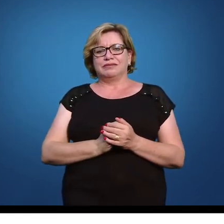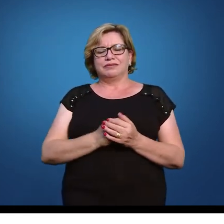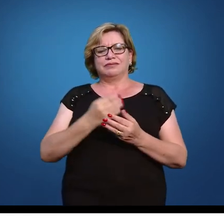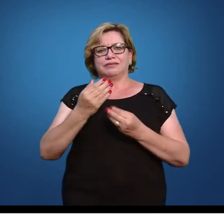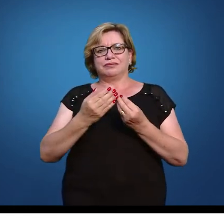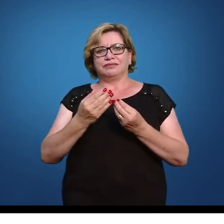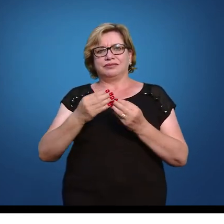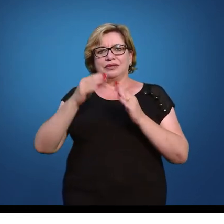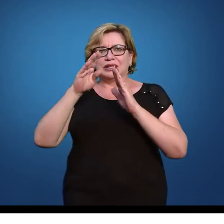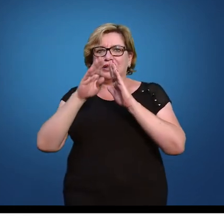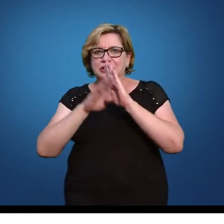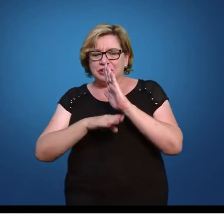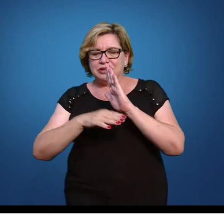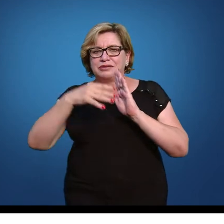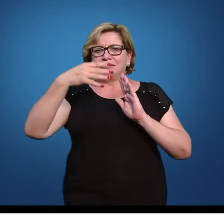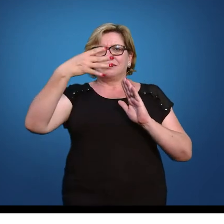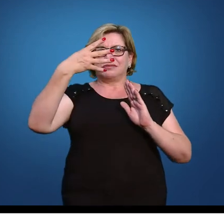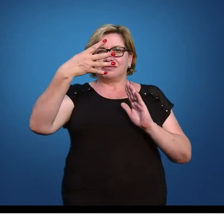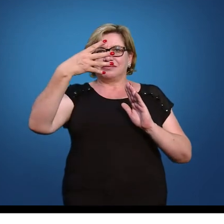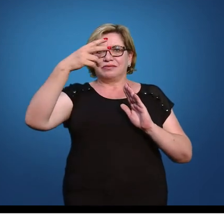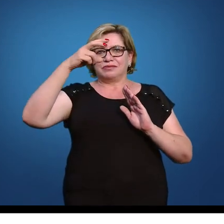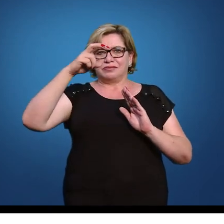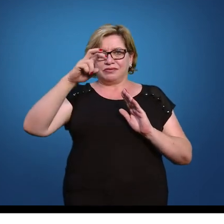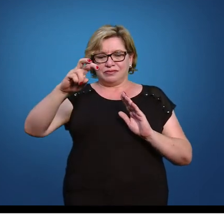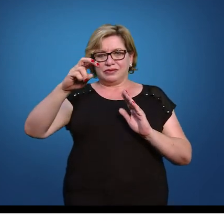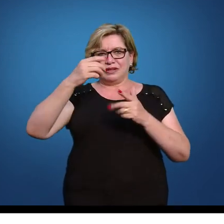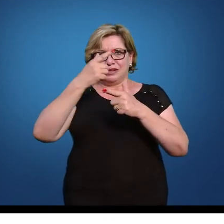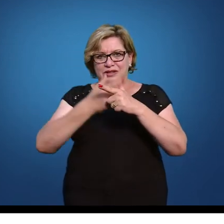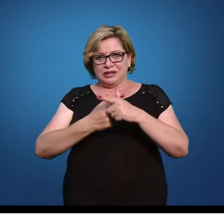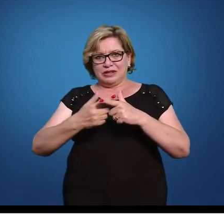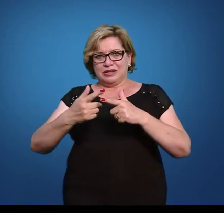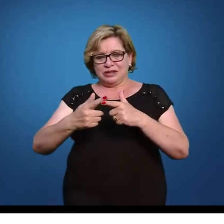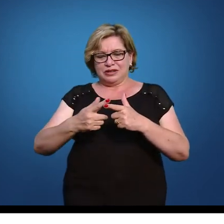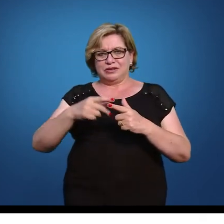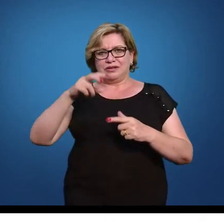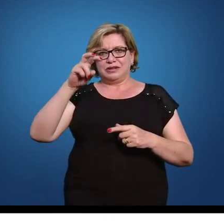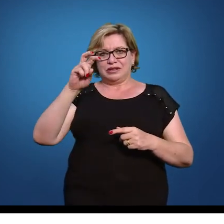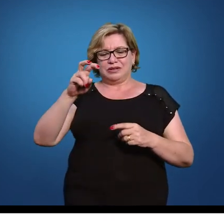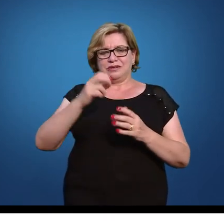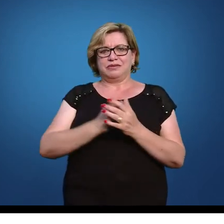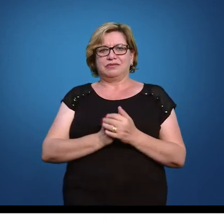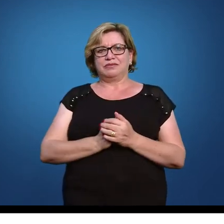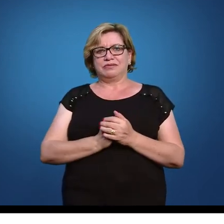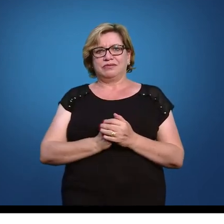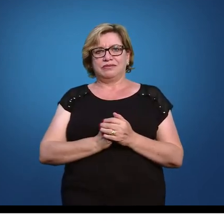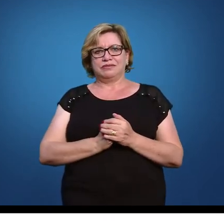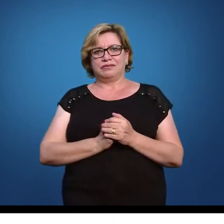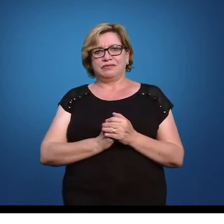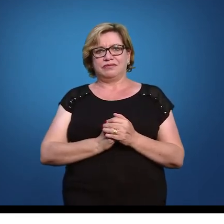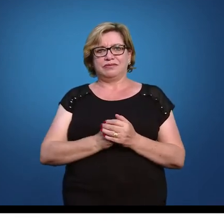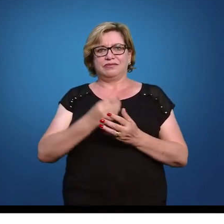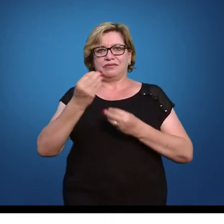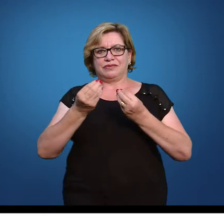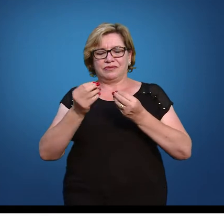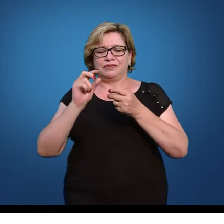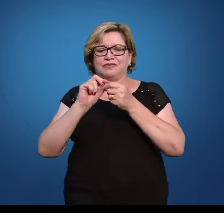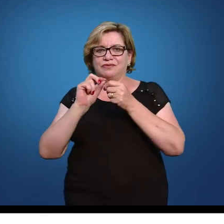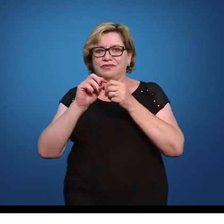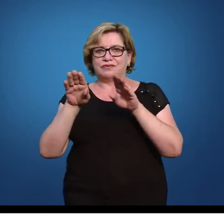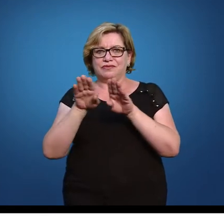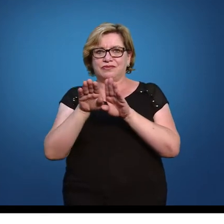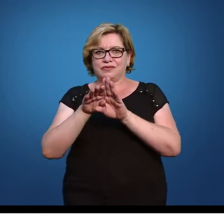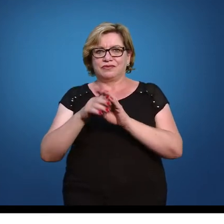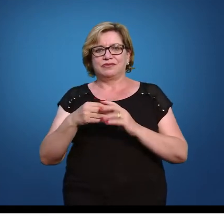menos 45 dividido por 5 e aí eu vou precisar fazer a conta também